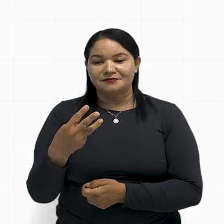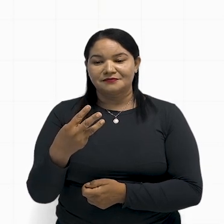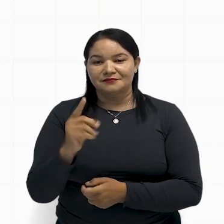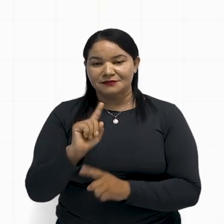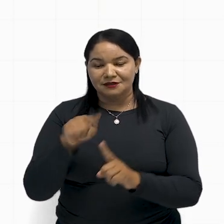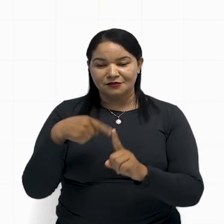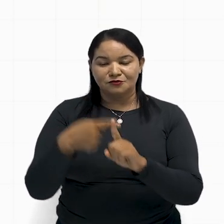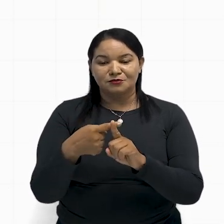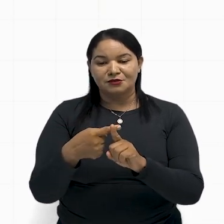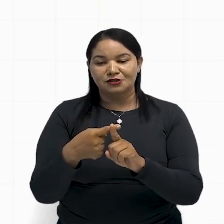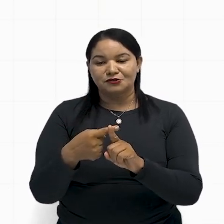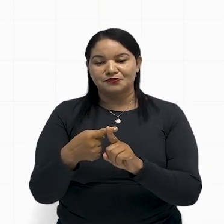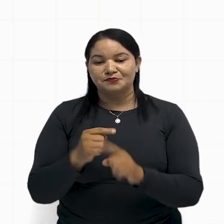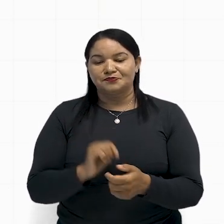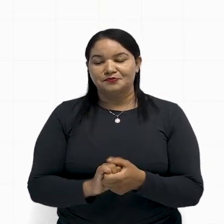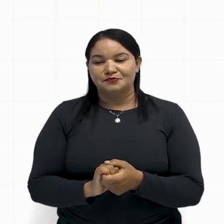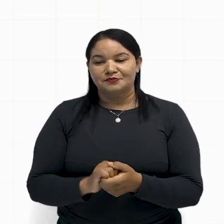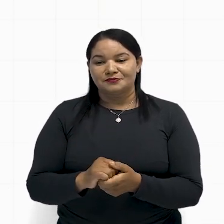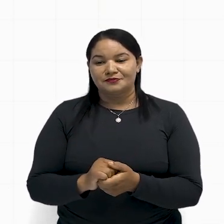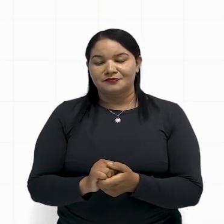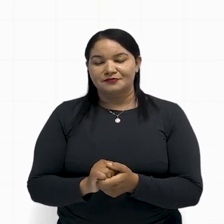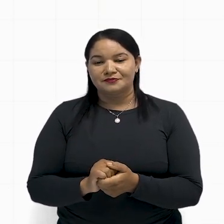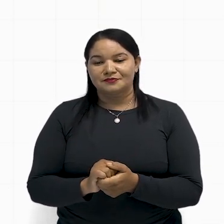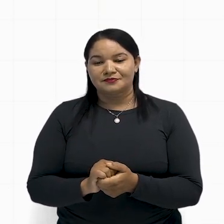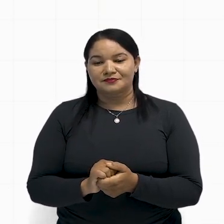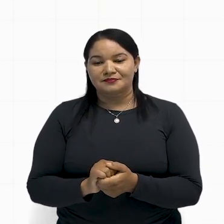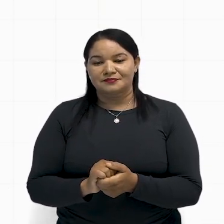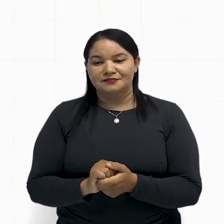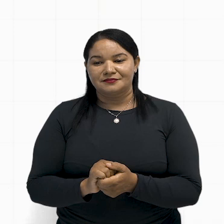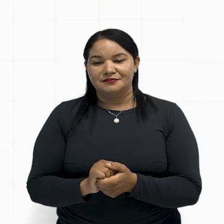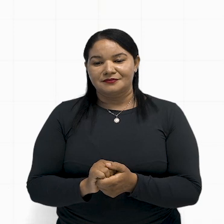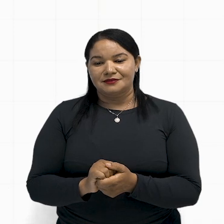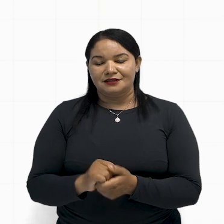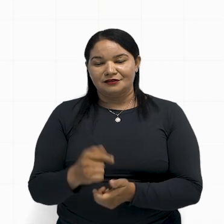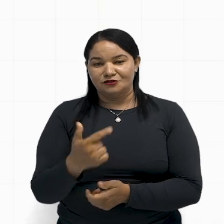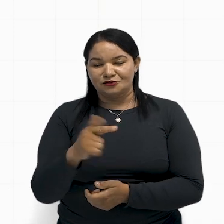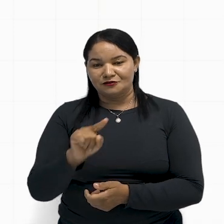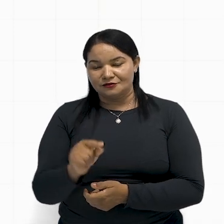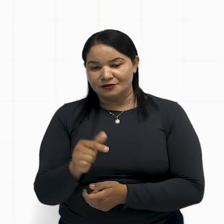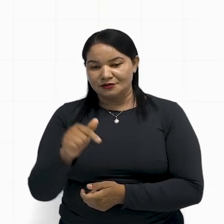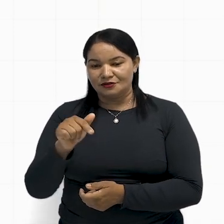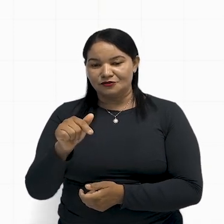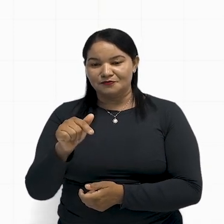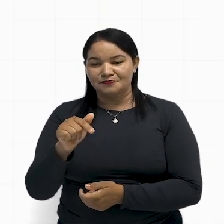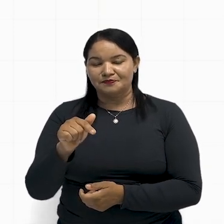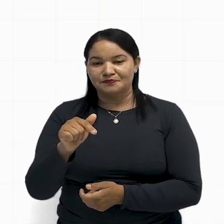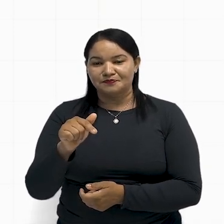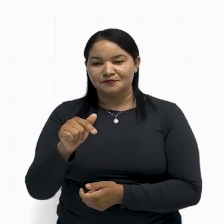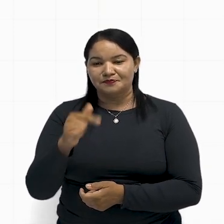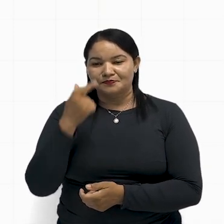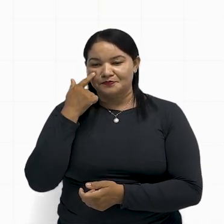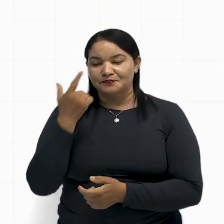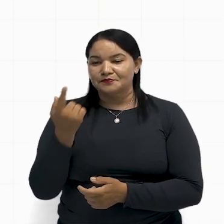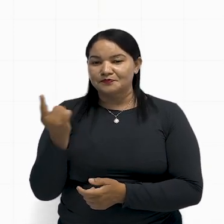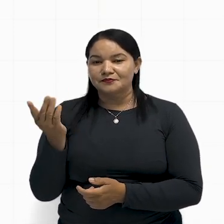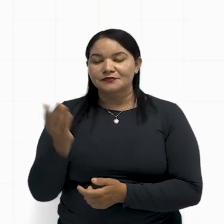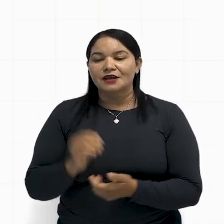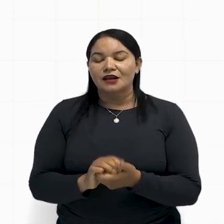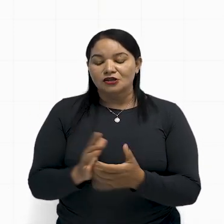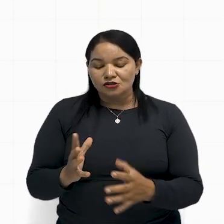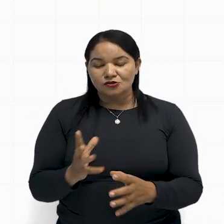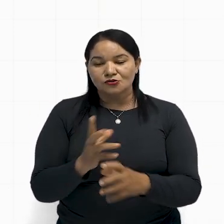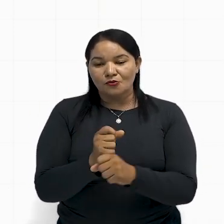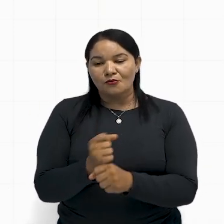fábrica e por último da fábrica pra casa, que foi 2,7, tá? Somando esses